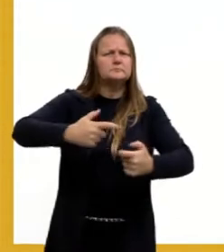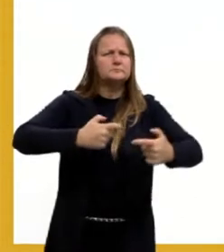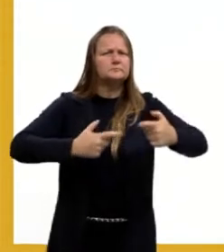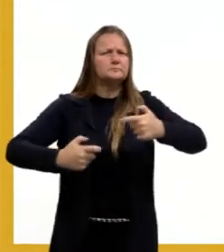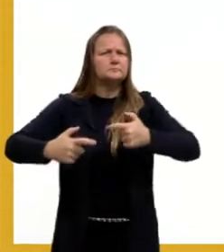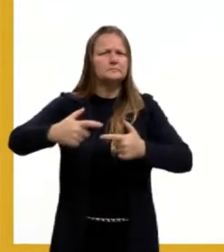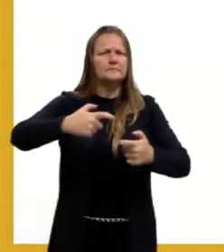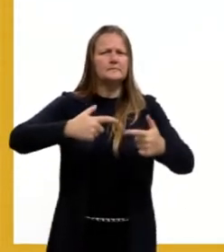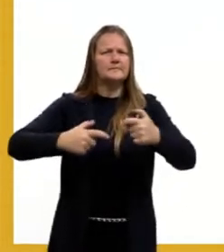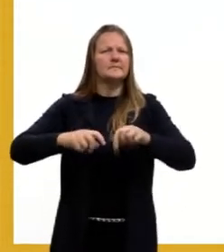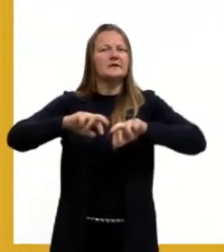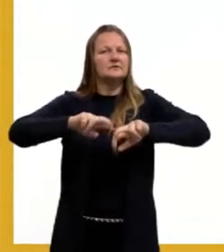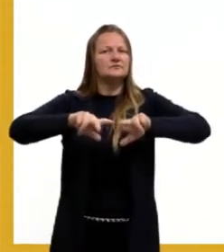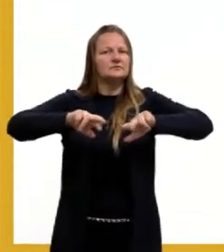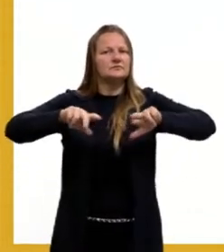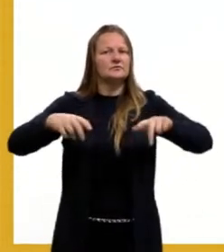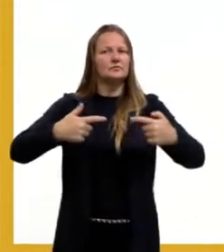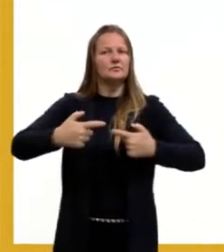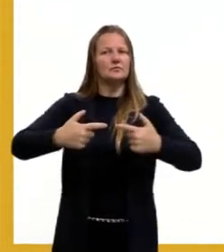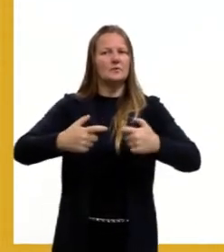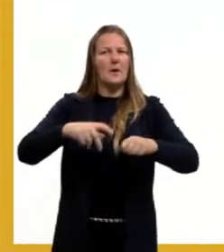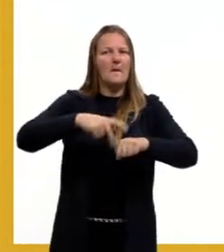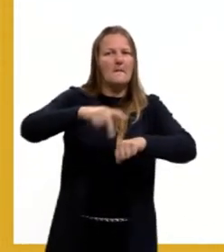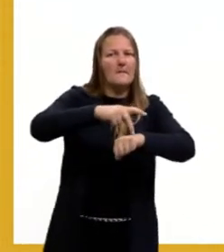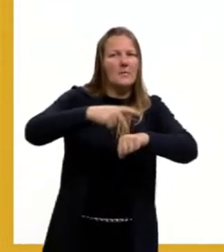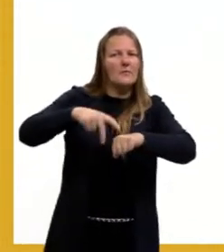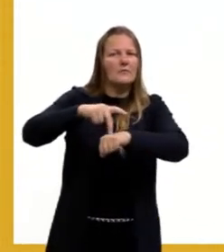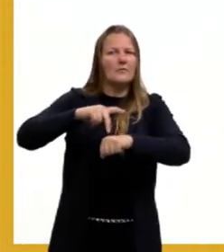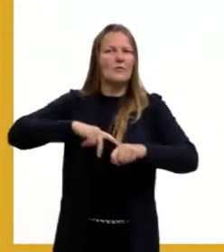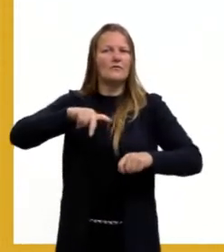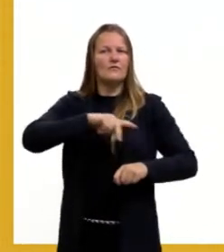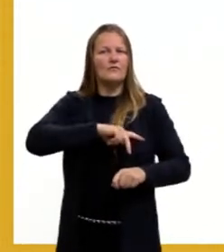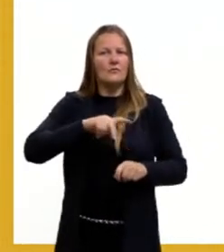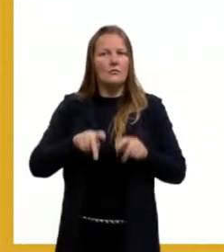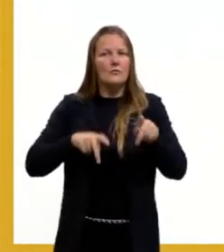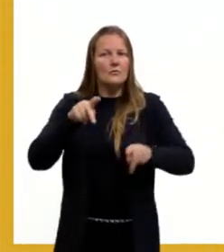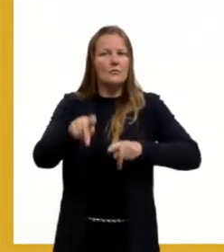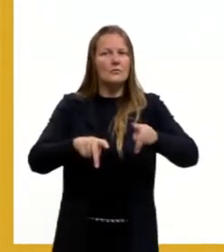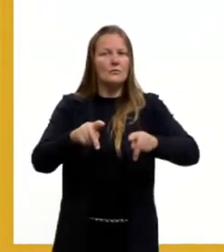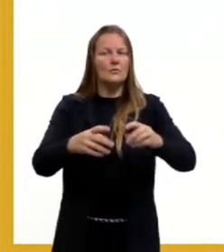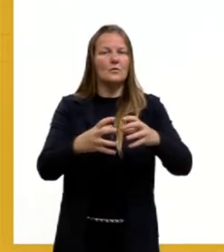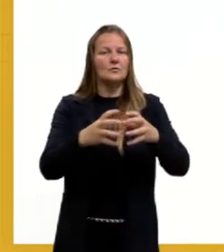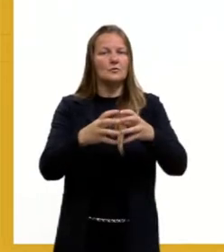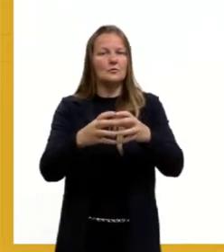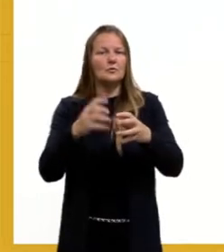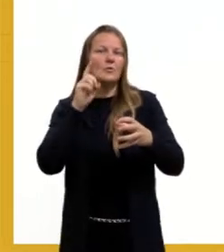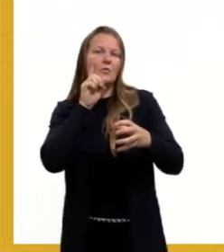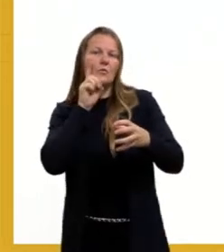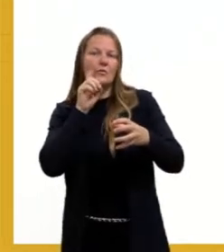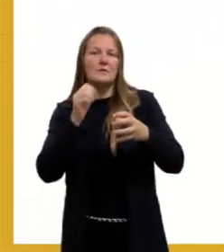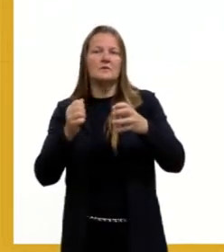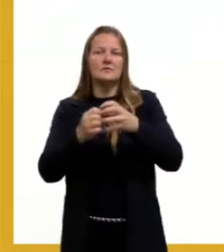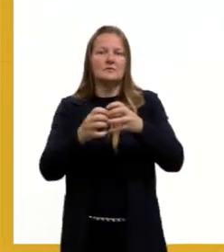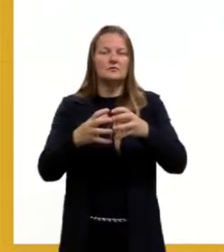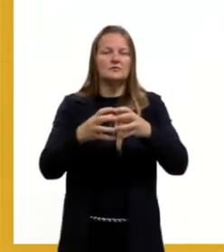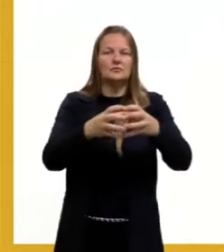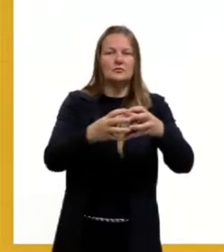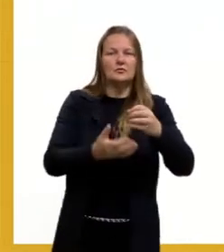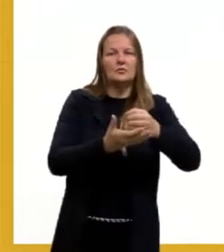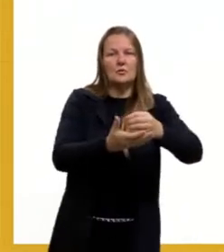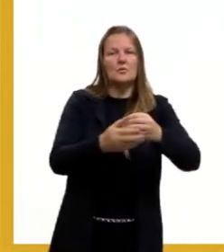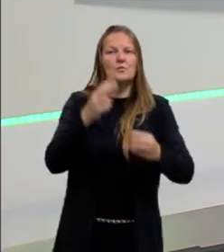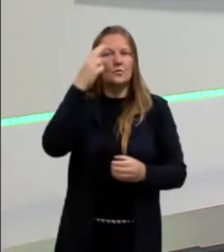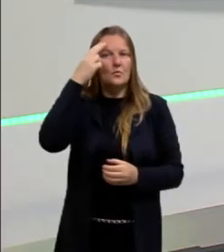povos que estão reguerreando, eles vão ter um apoio, né, então, vai ser entre o Irã e entre a Arábia